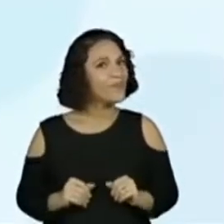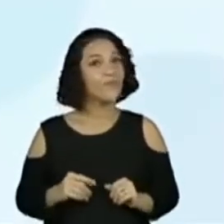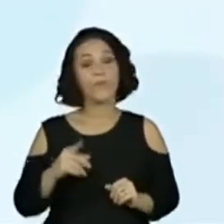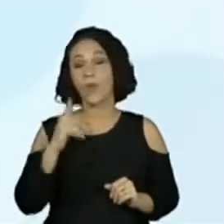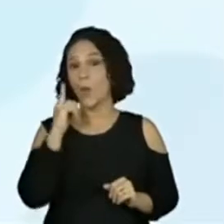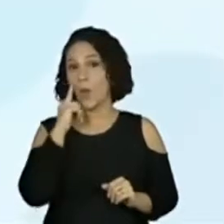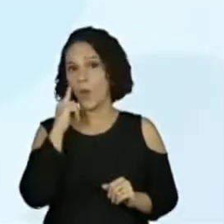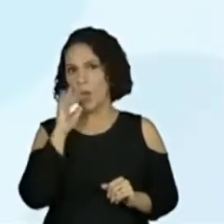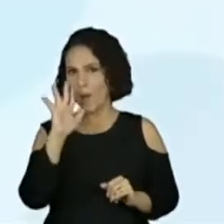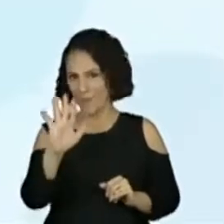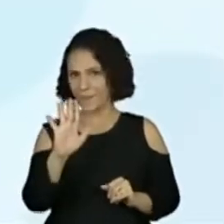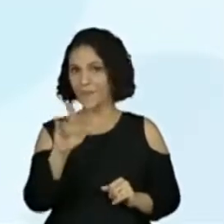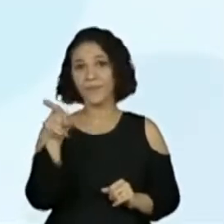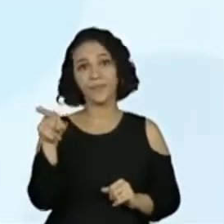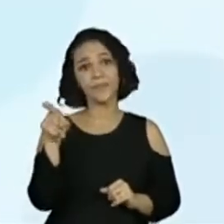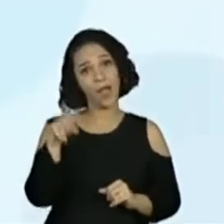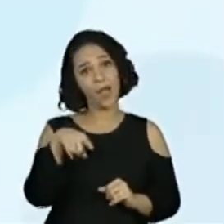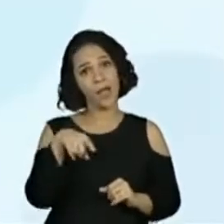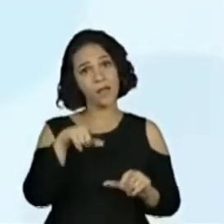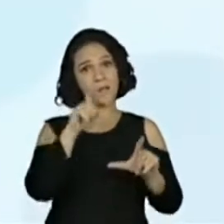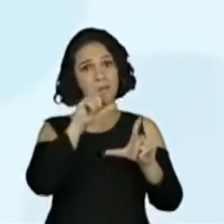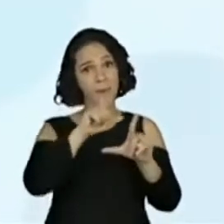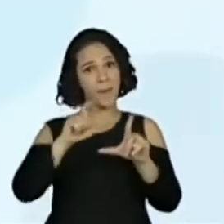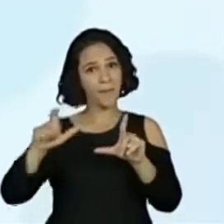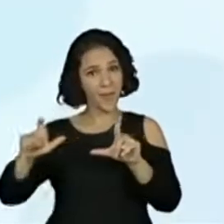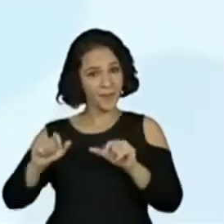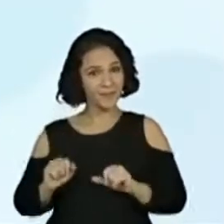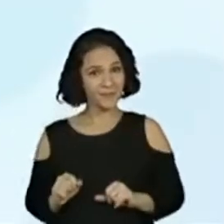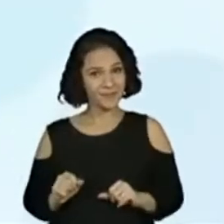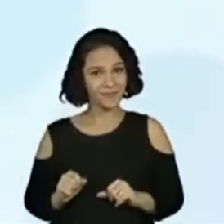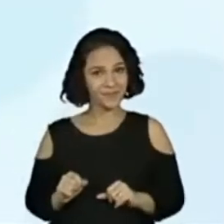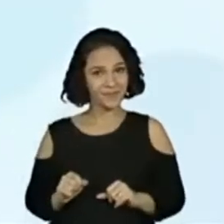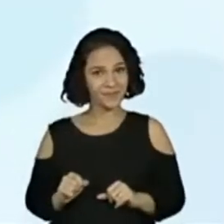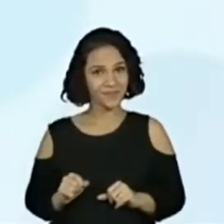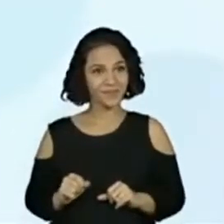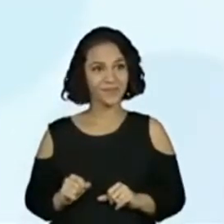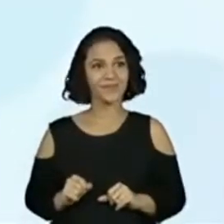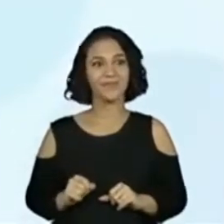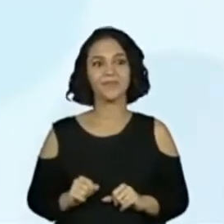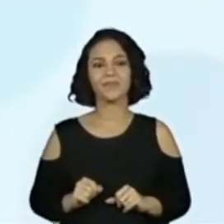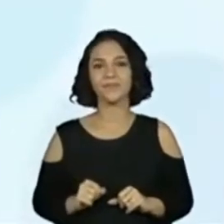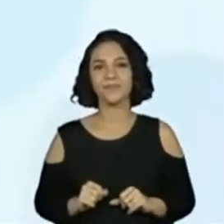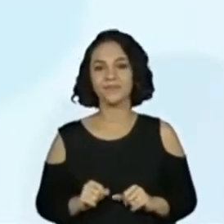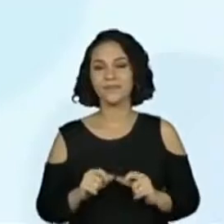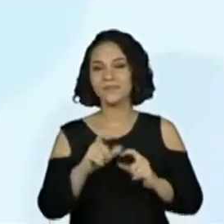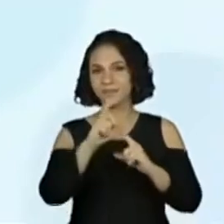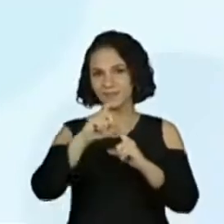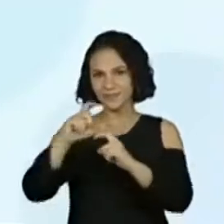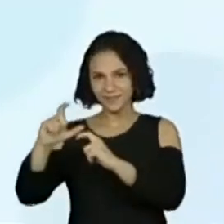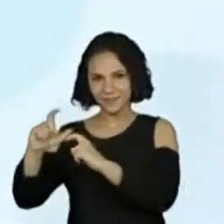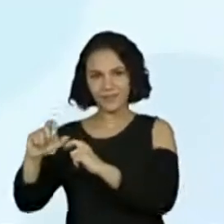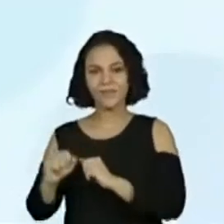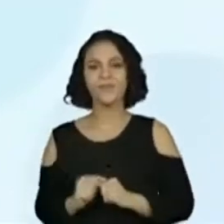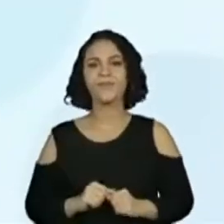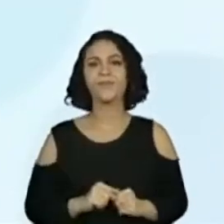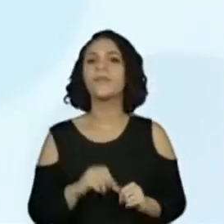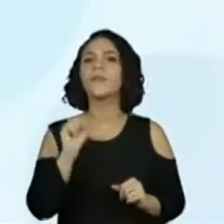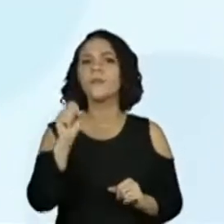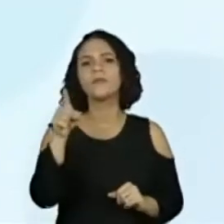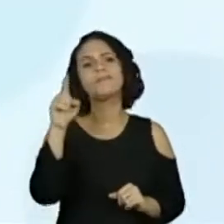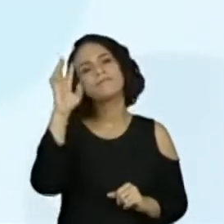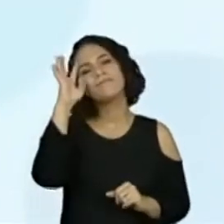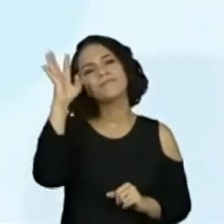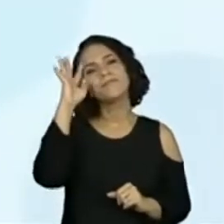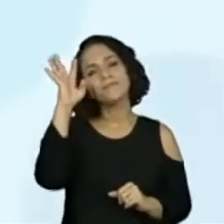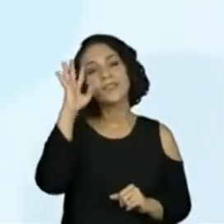tem aí uma história em quadrinhos. Eu quero que vocês me digam, e pensem aí, pode pensar